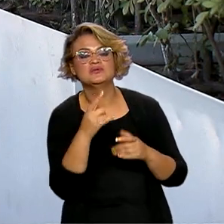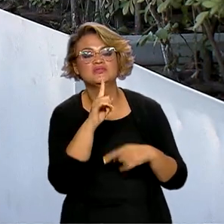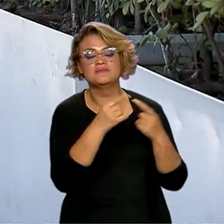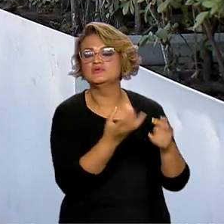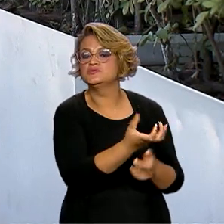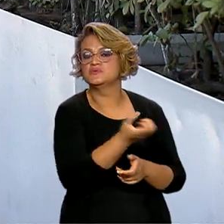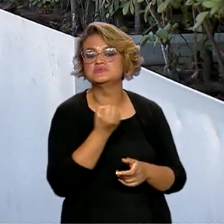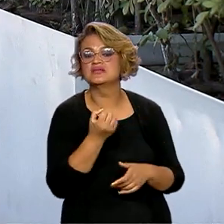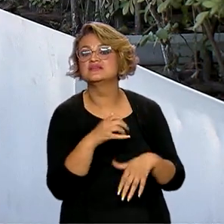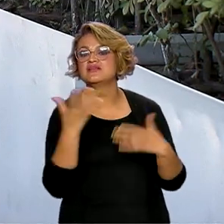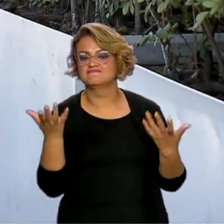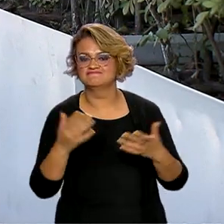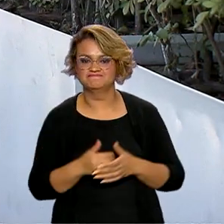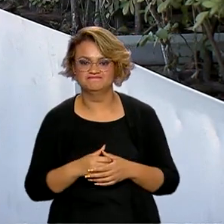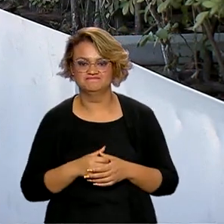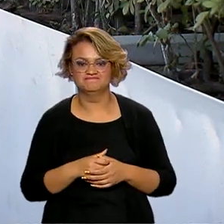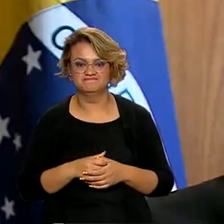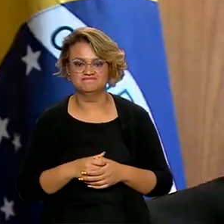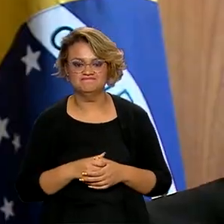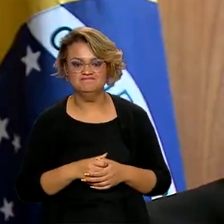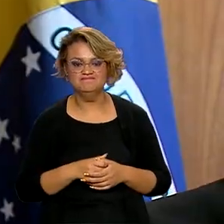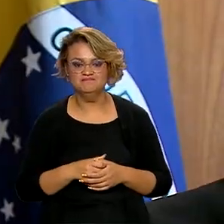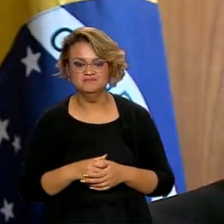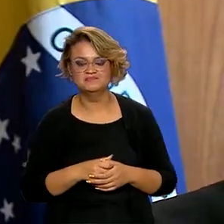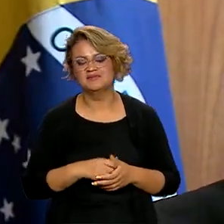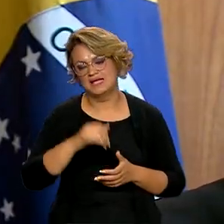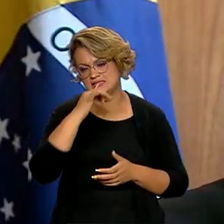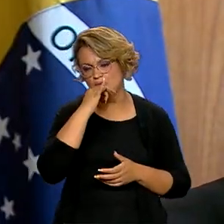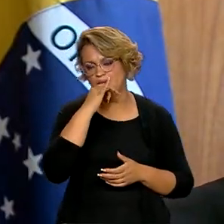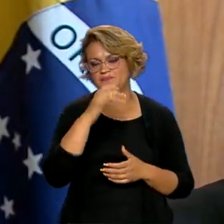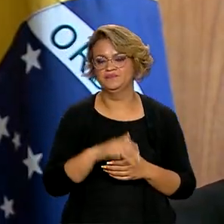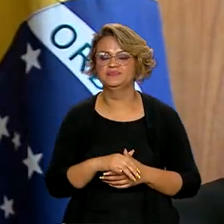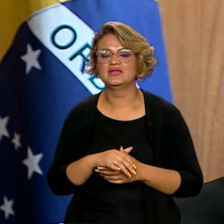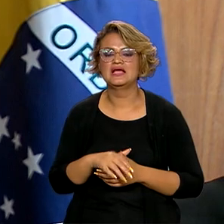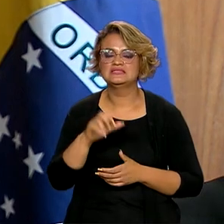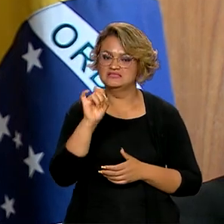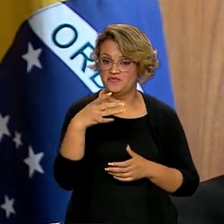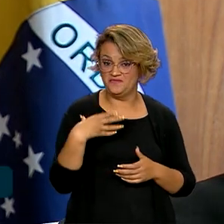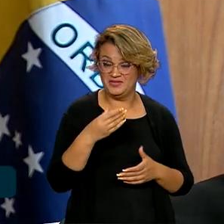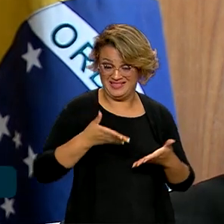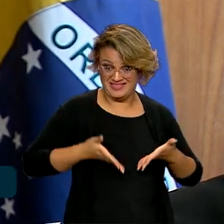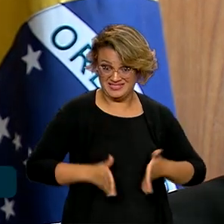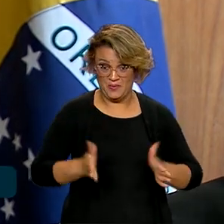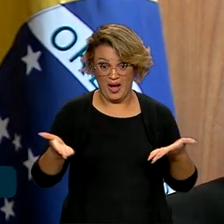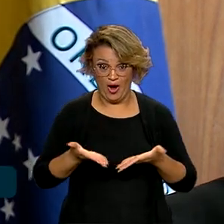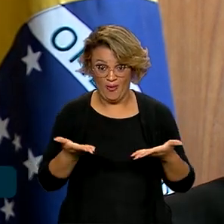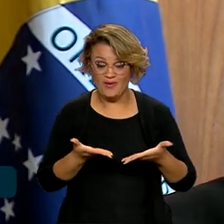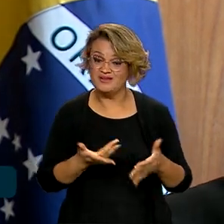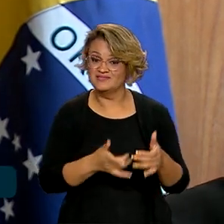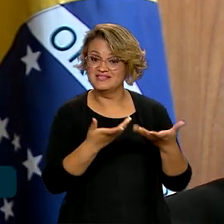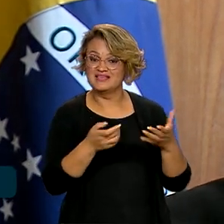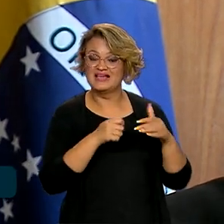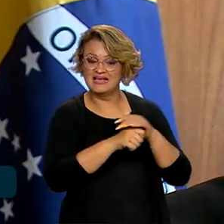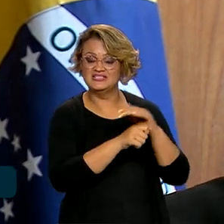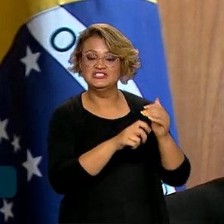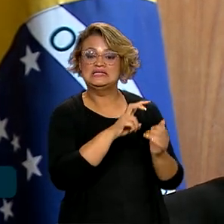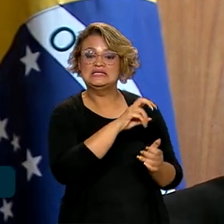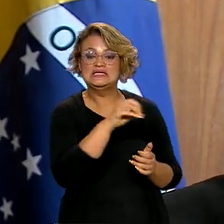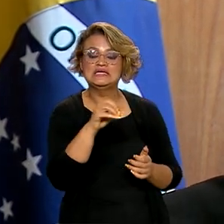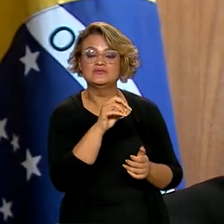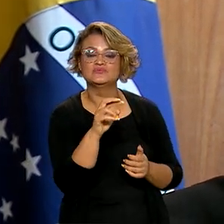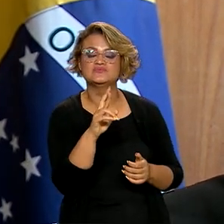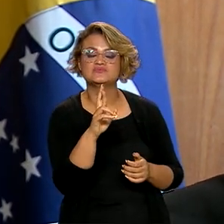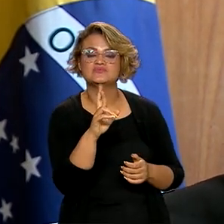resgatado ao final dos aportes. Um exemplo, se o seu filho acabou de nascer, você quer garantir que ele tenha R$ 500,00 de